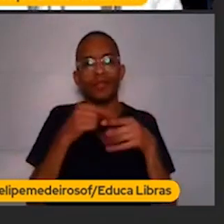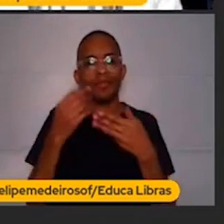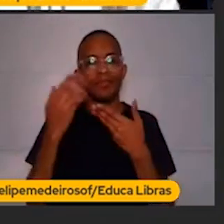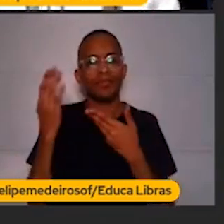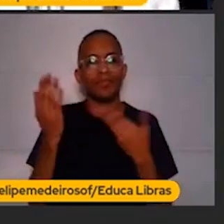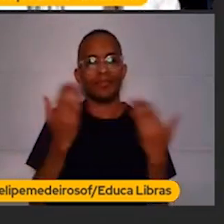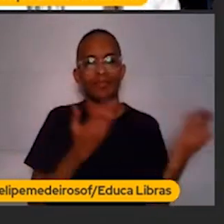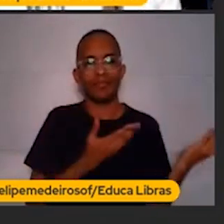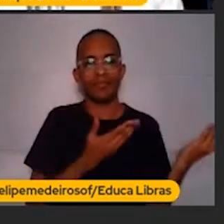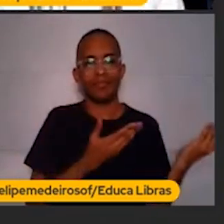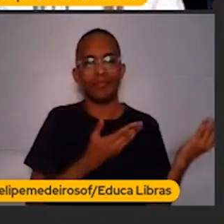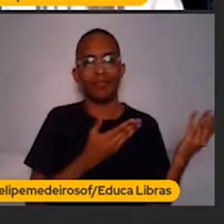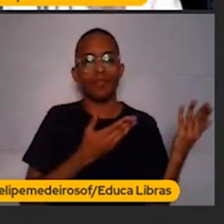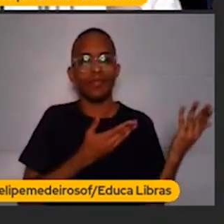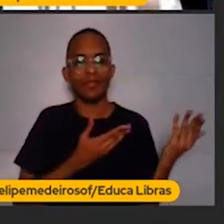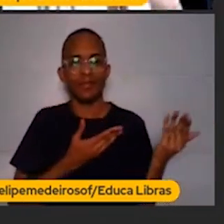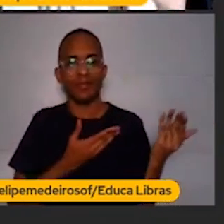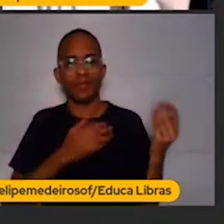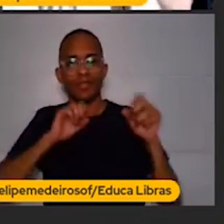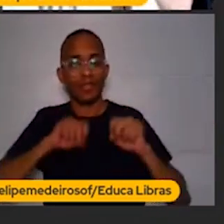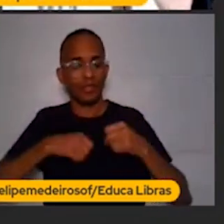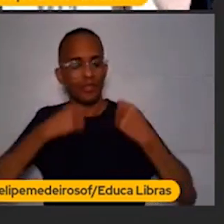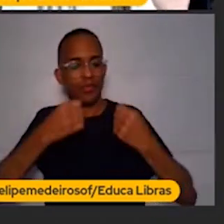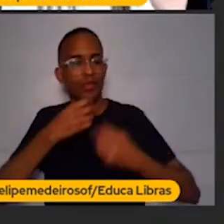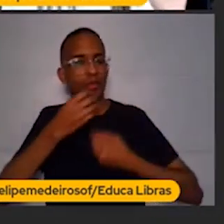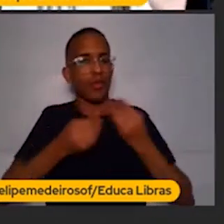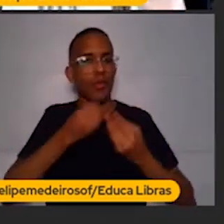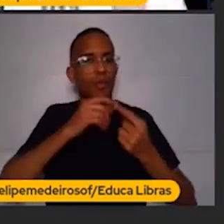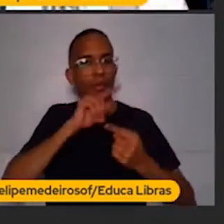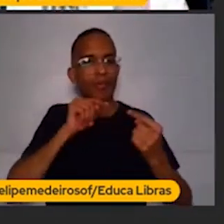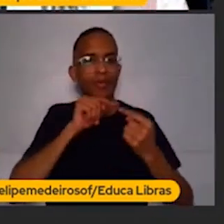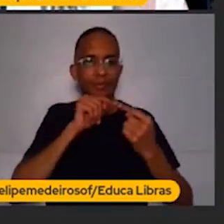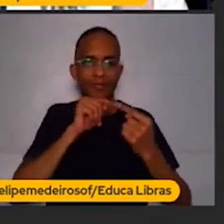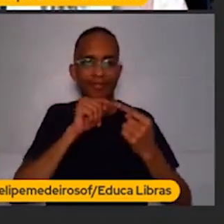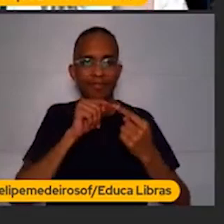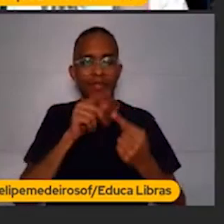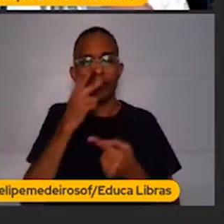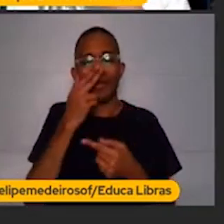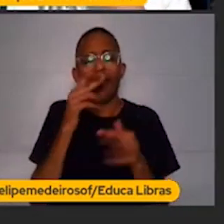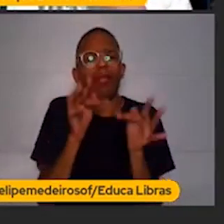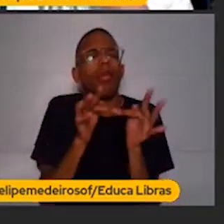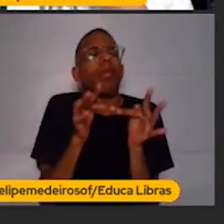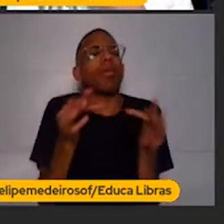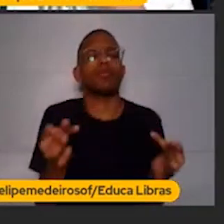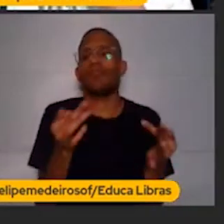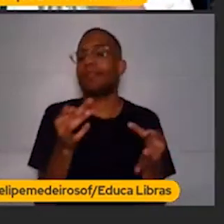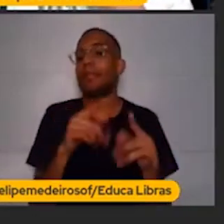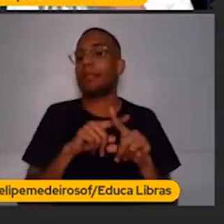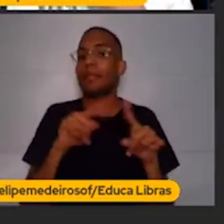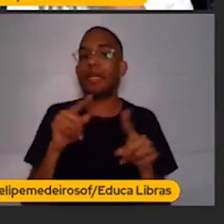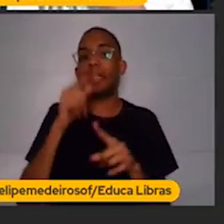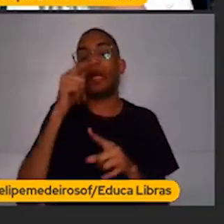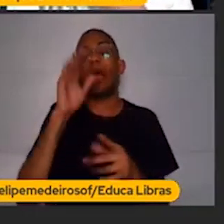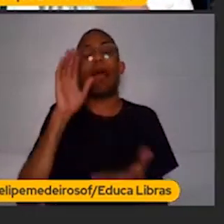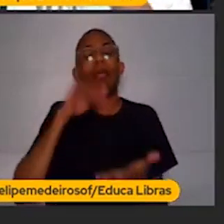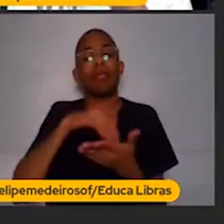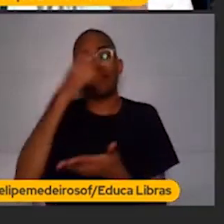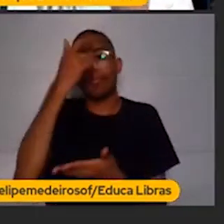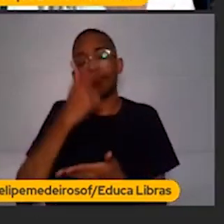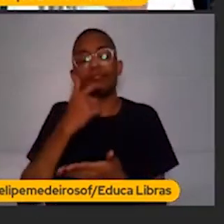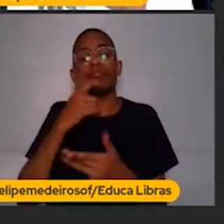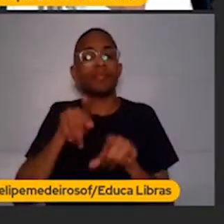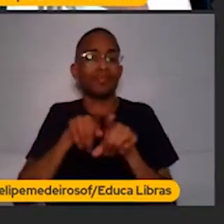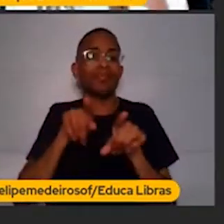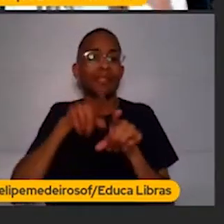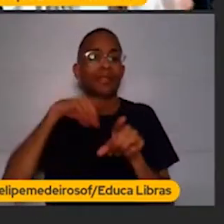batiza de esforço e impacto. Parece simples, mas até eu tive grande dificuldade. Mas